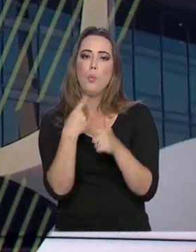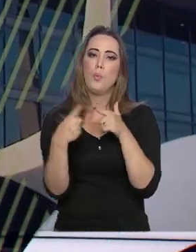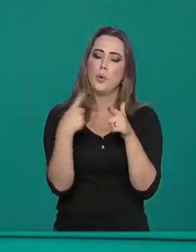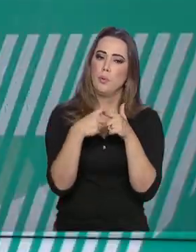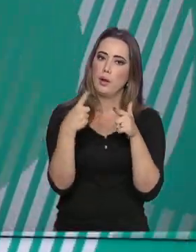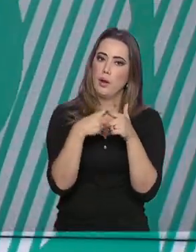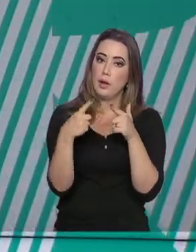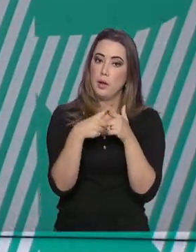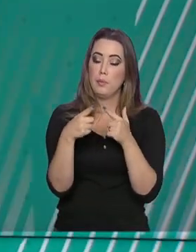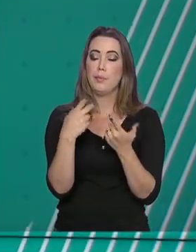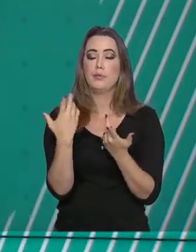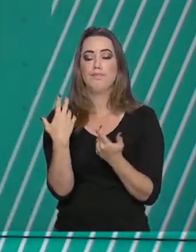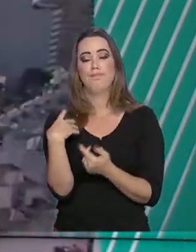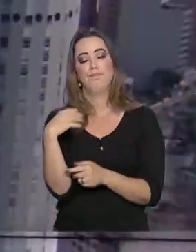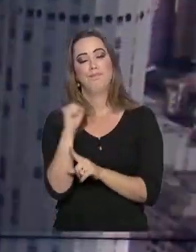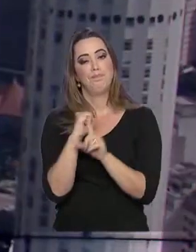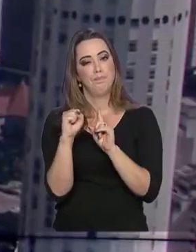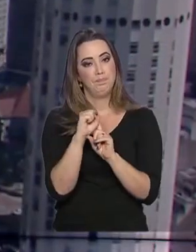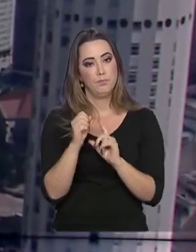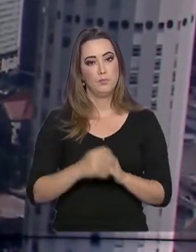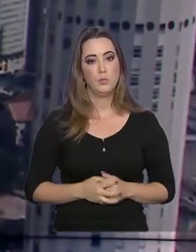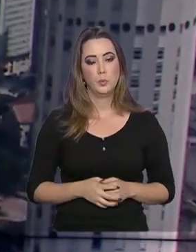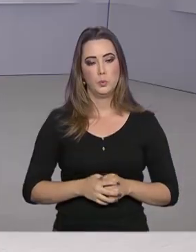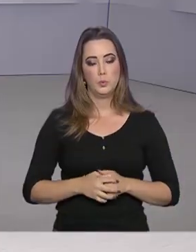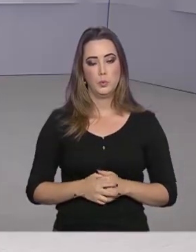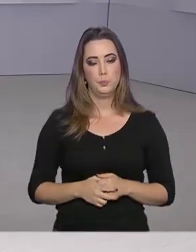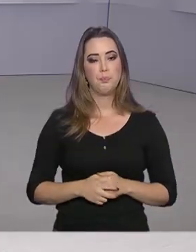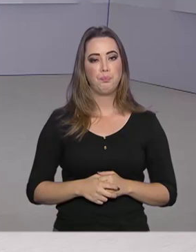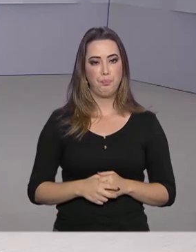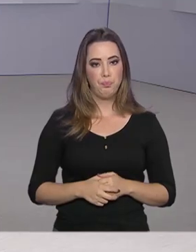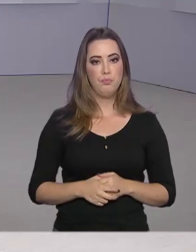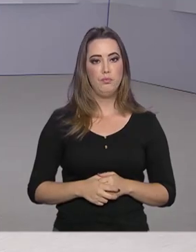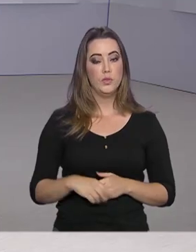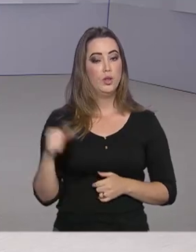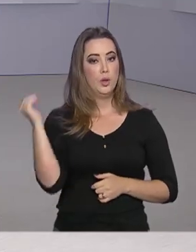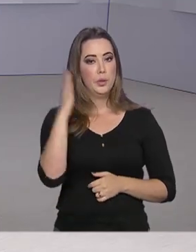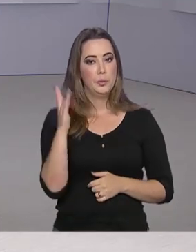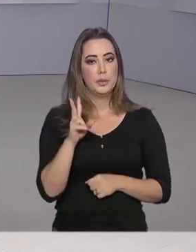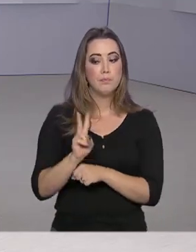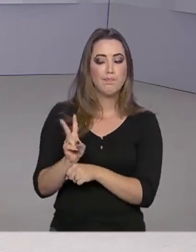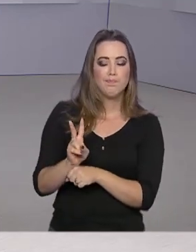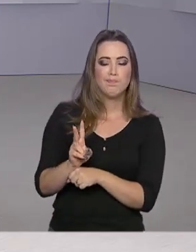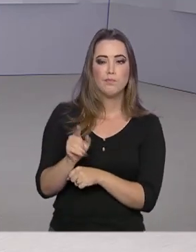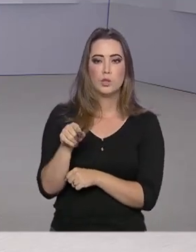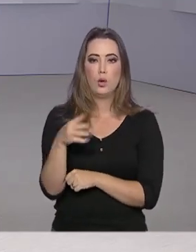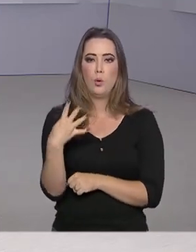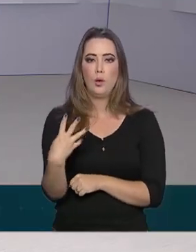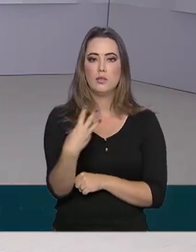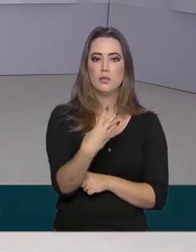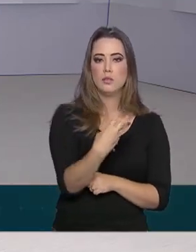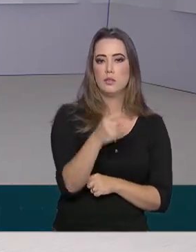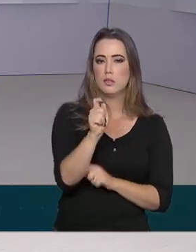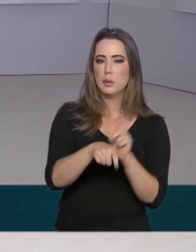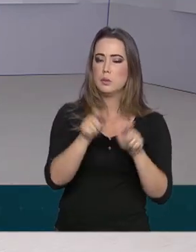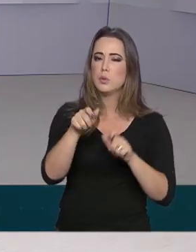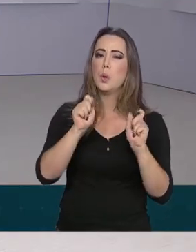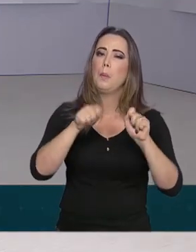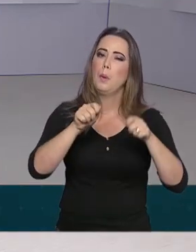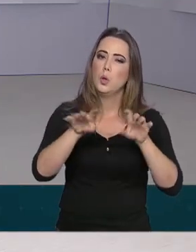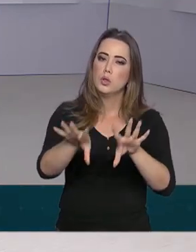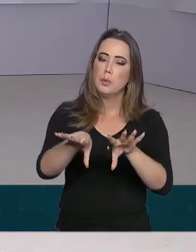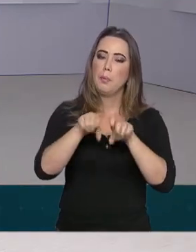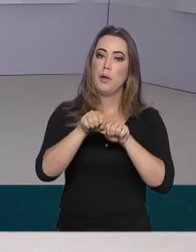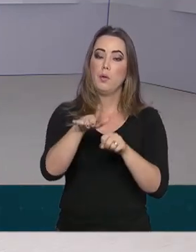situações de risco iminente à sociedade. O Brasil monitora 433 casos suspeitos de